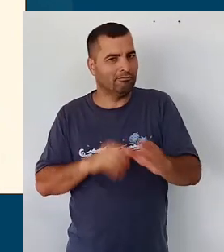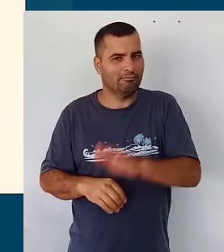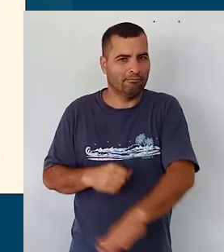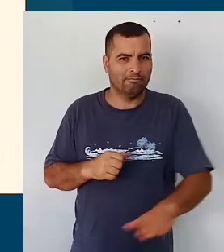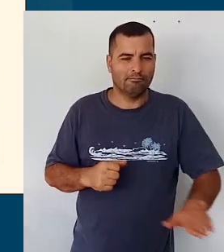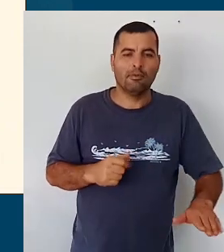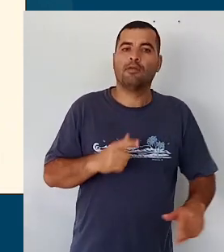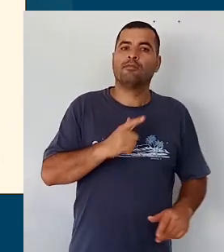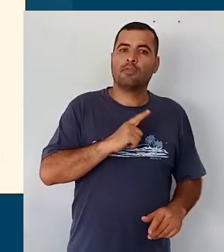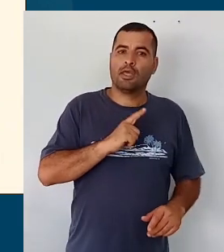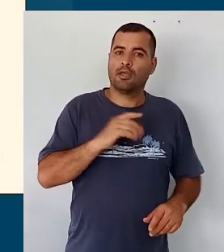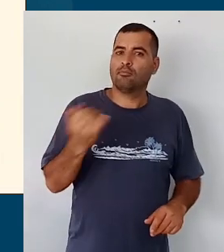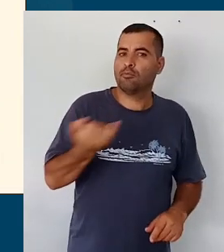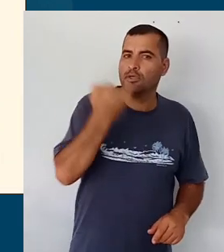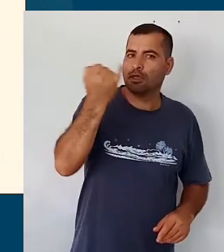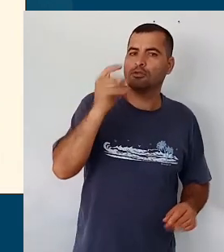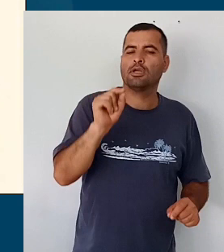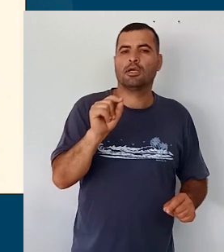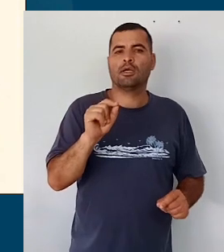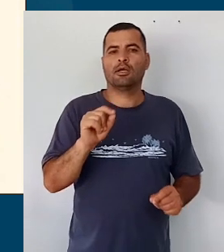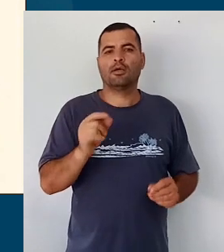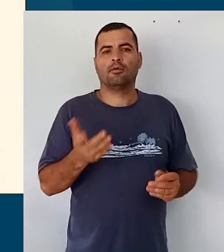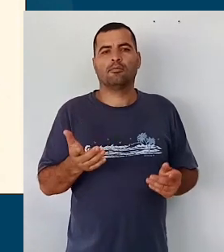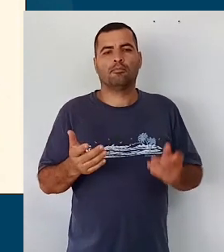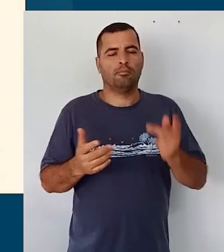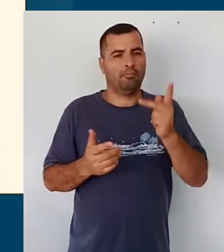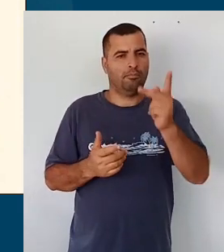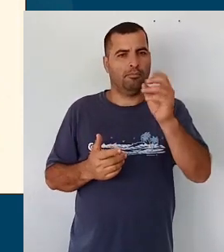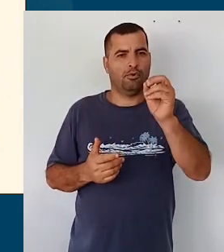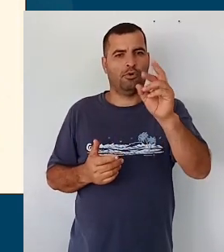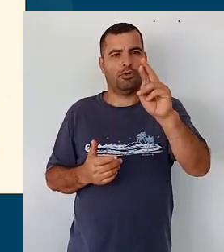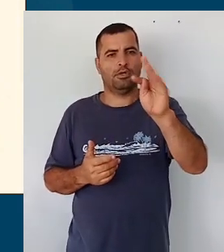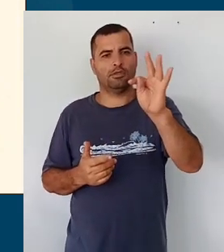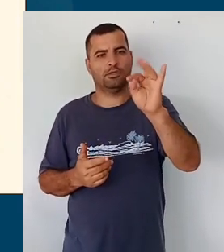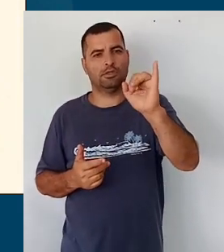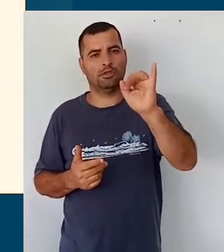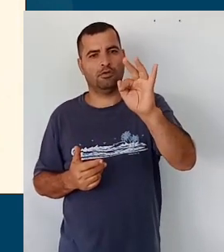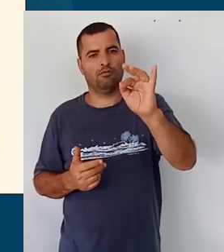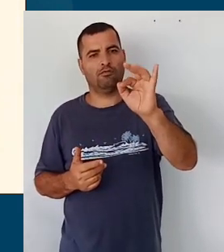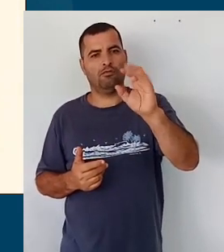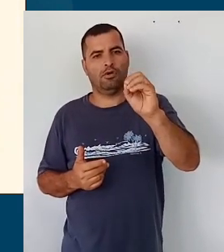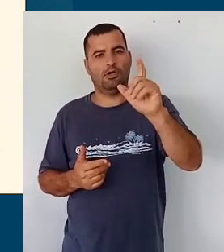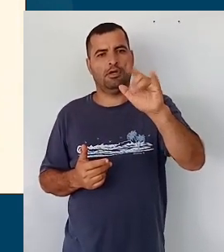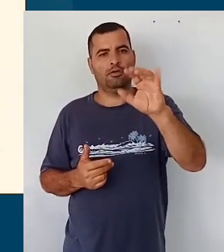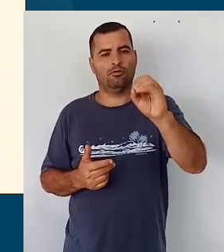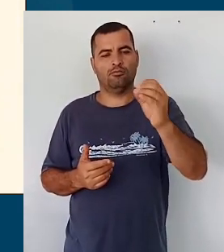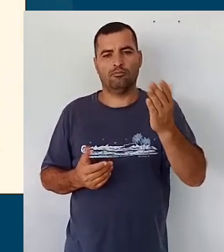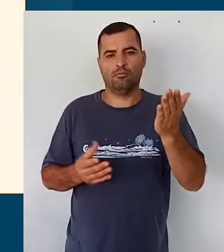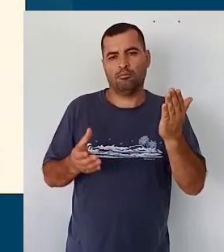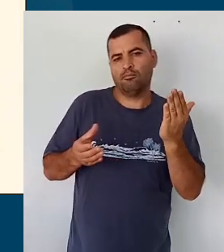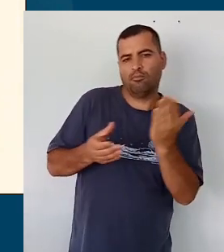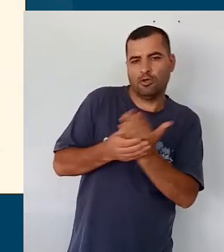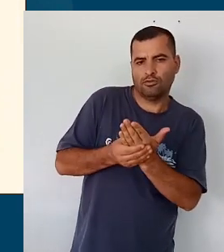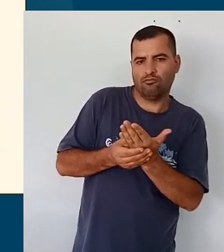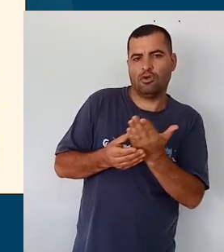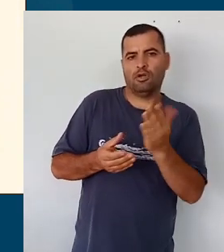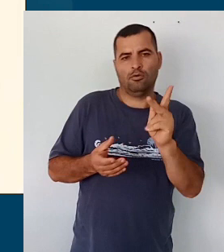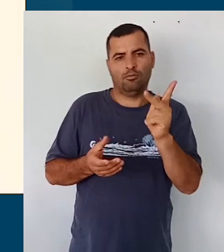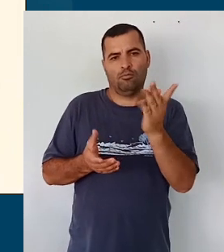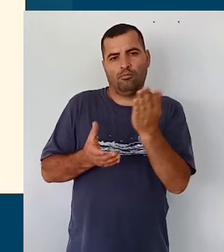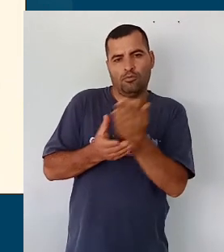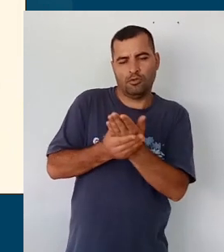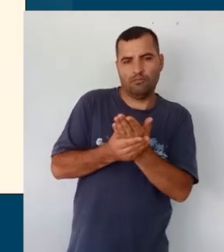dá um destaque para o portfólio, o portfólio que é considerado um instrumento adotado pela rede municipal de Hortolândia, né,